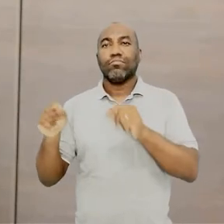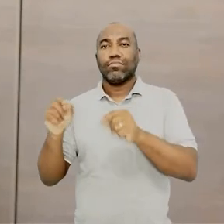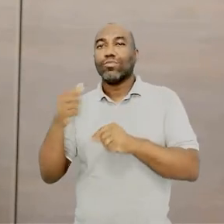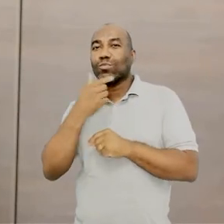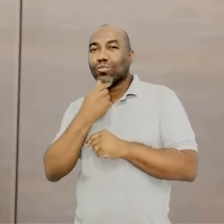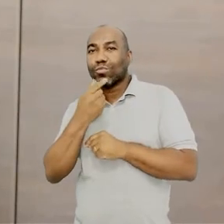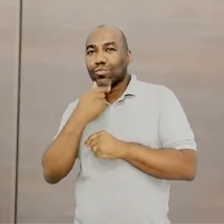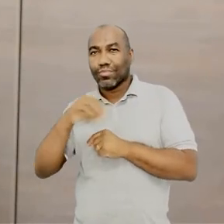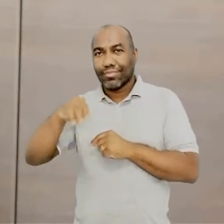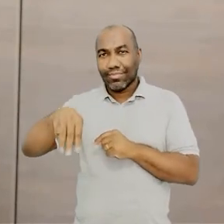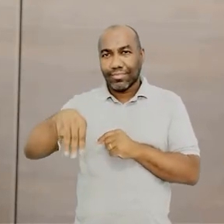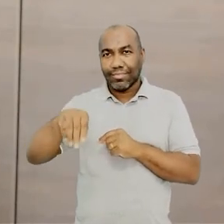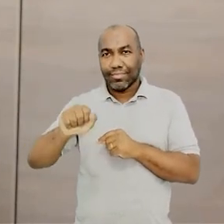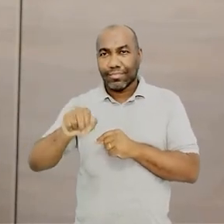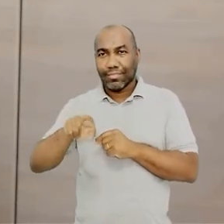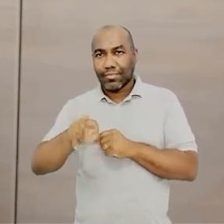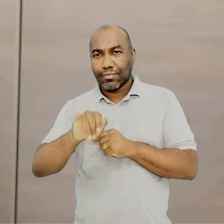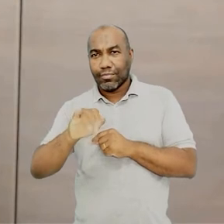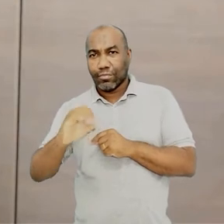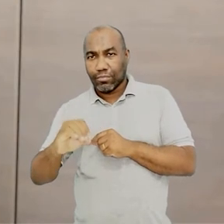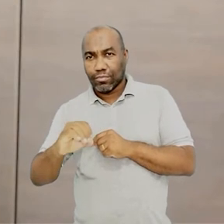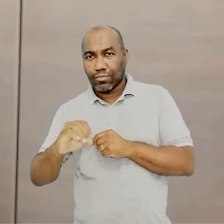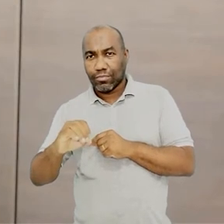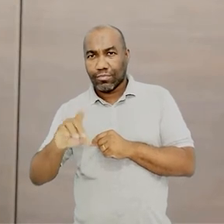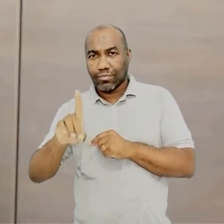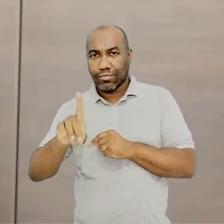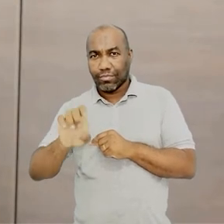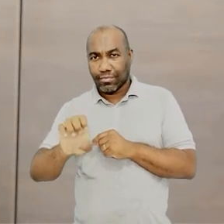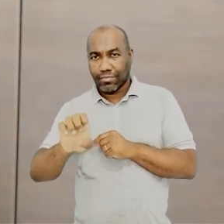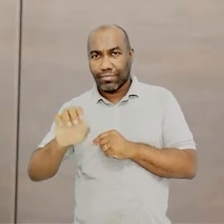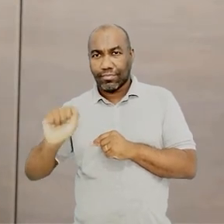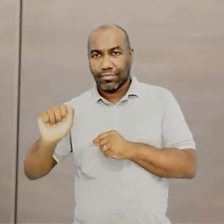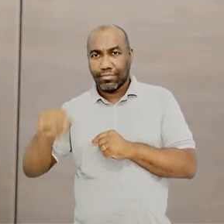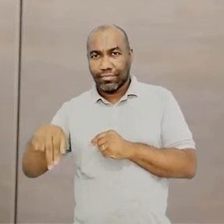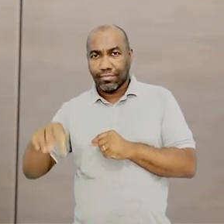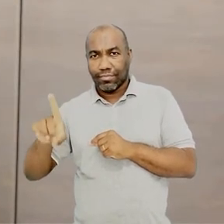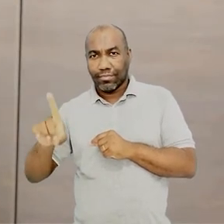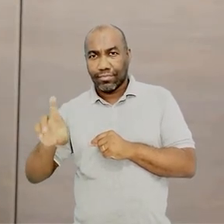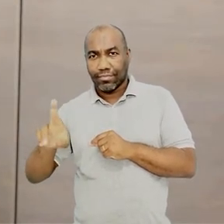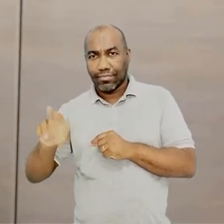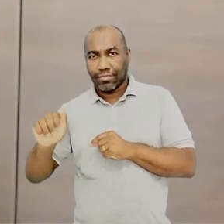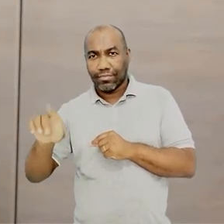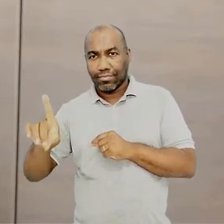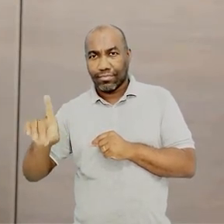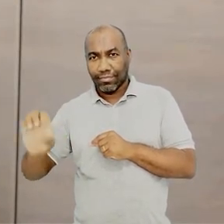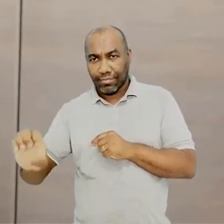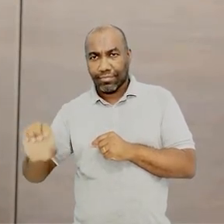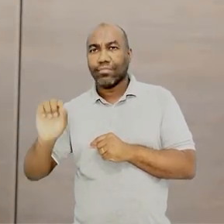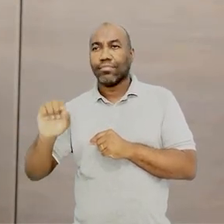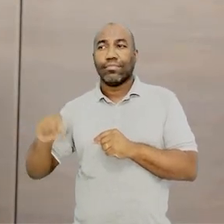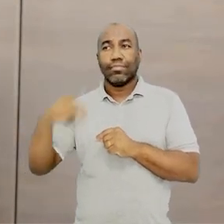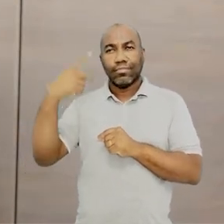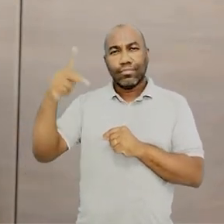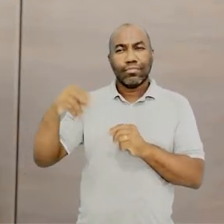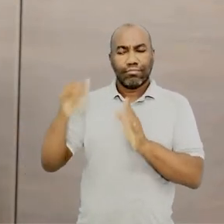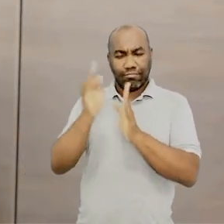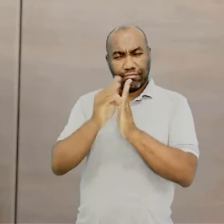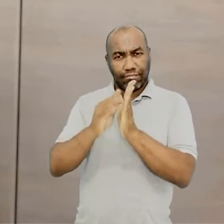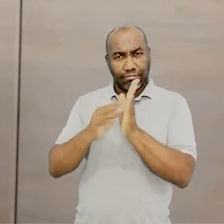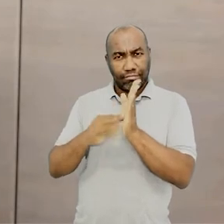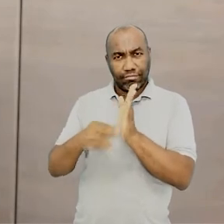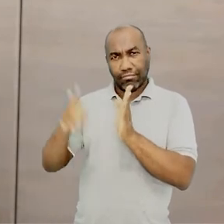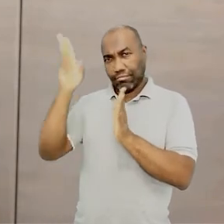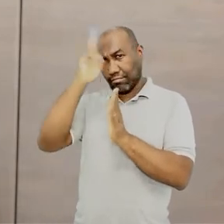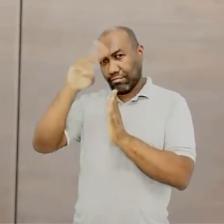Mário de Andrade apresenta o índio nativo brasileiro. Aquele índio lá de